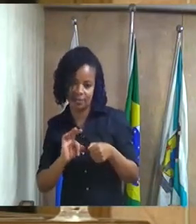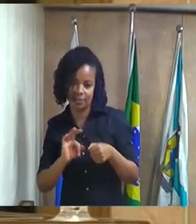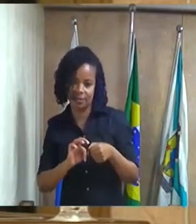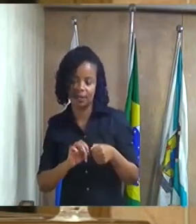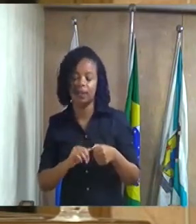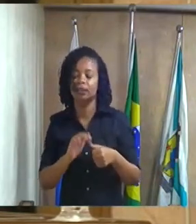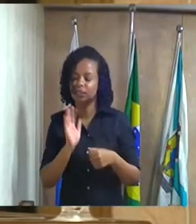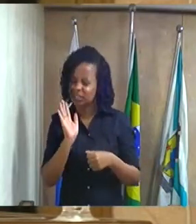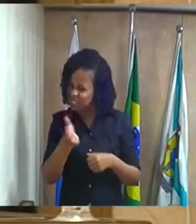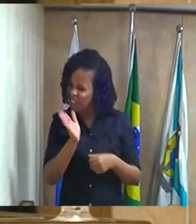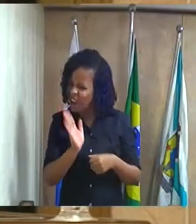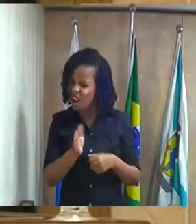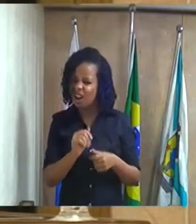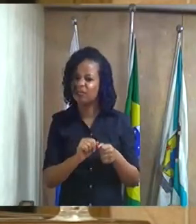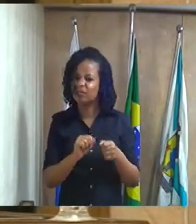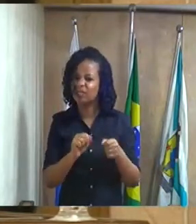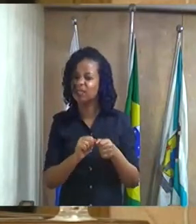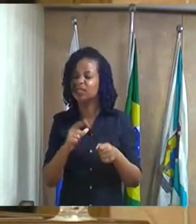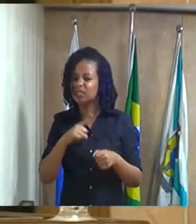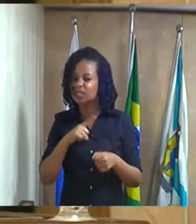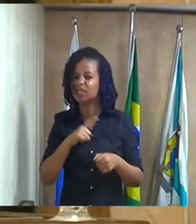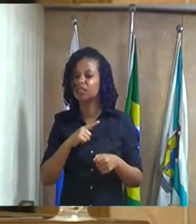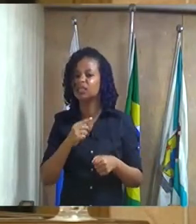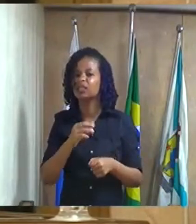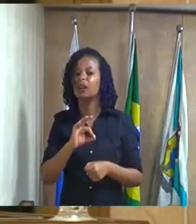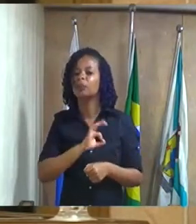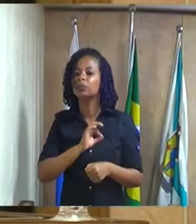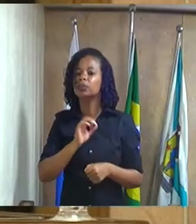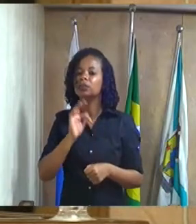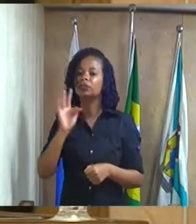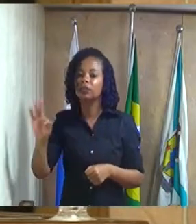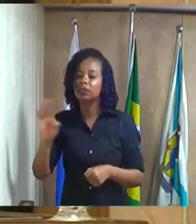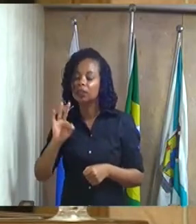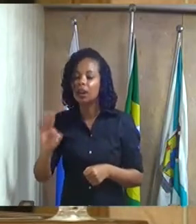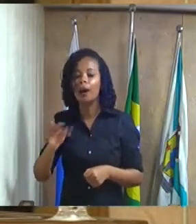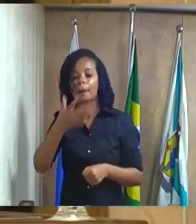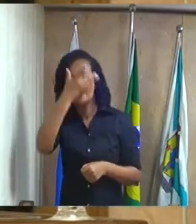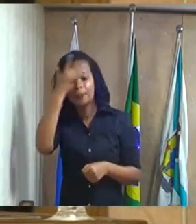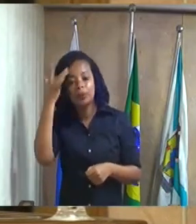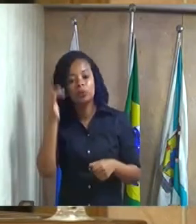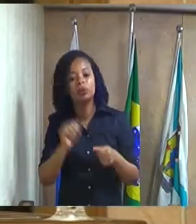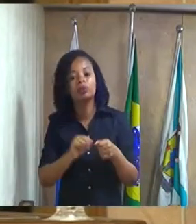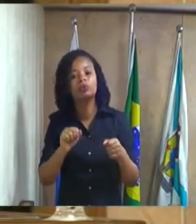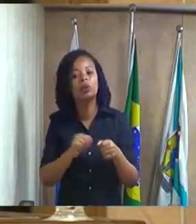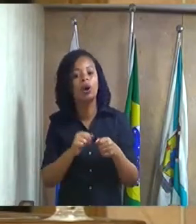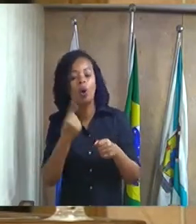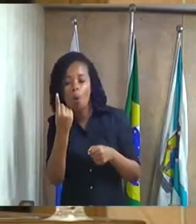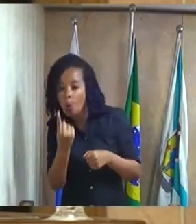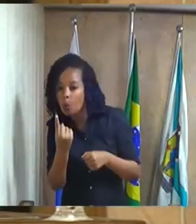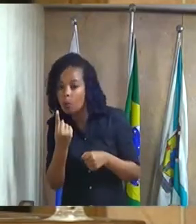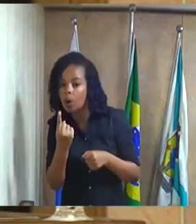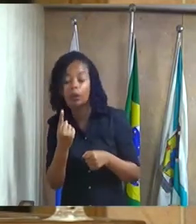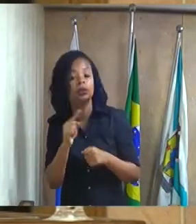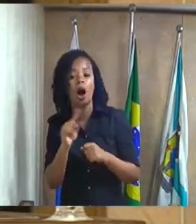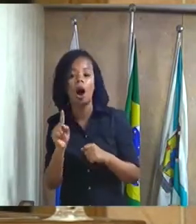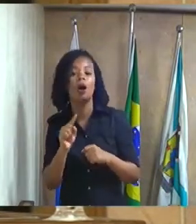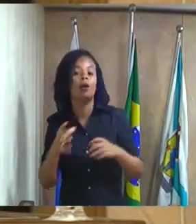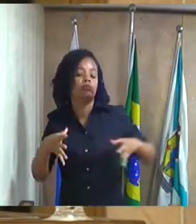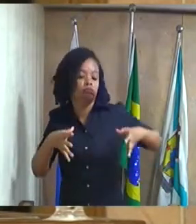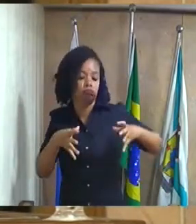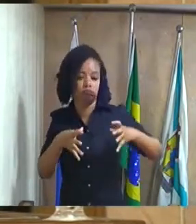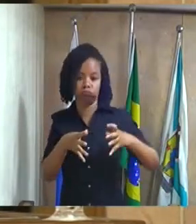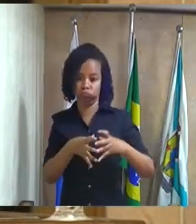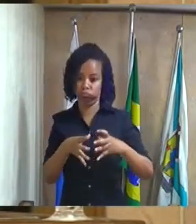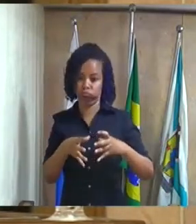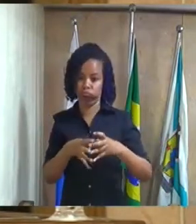Polícia Federal já está se investigando na Polícia Federal a pessoa que fez não foi uma só foi uma quadrilha montada agora eu não sei